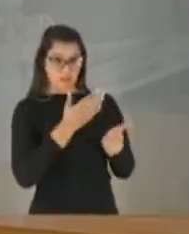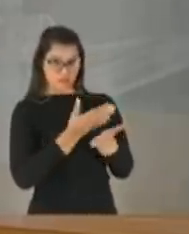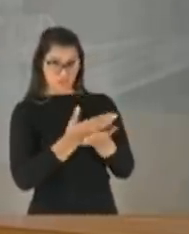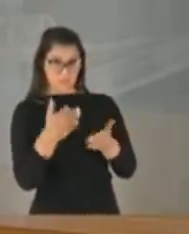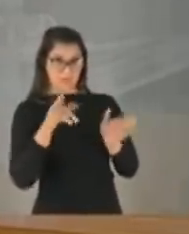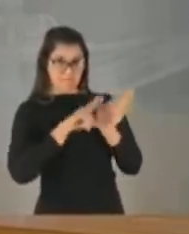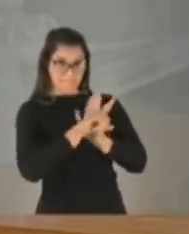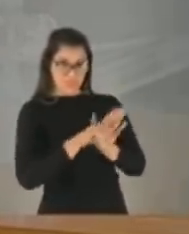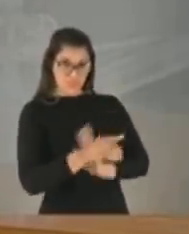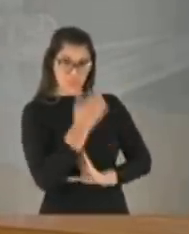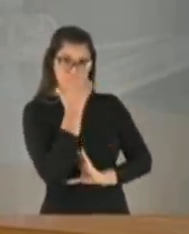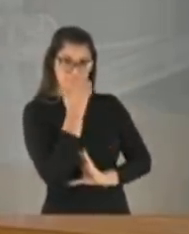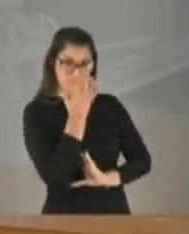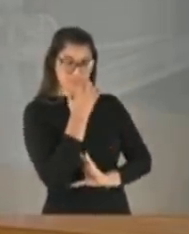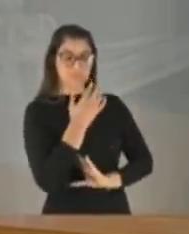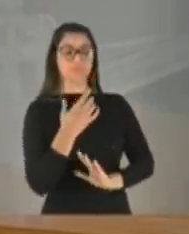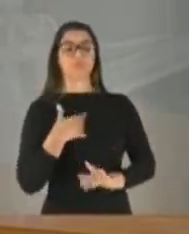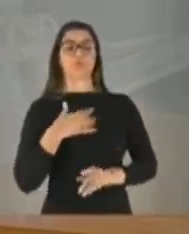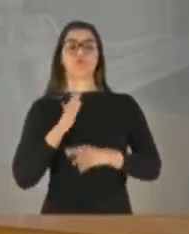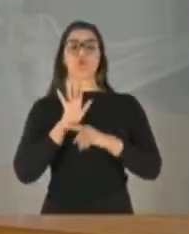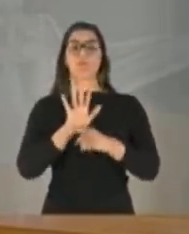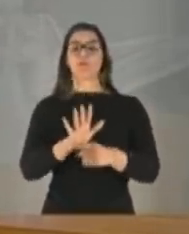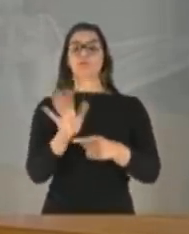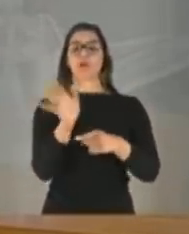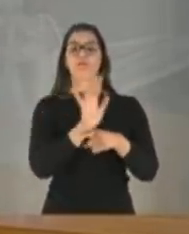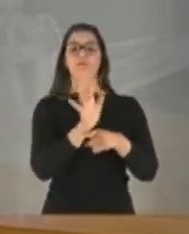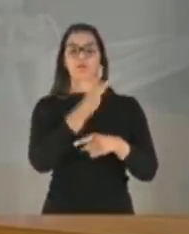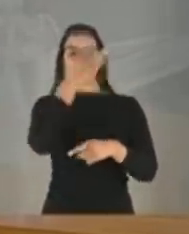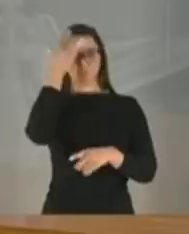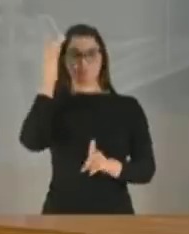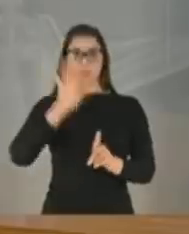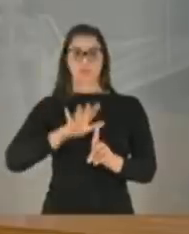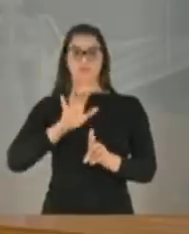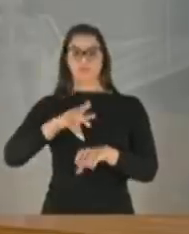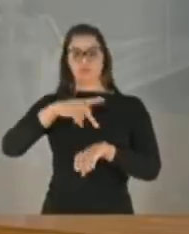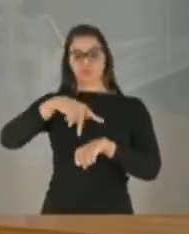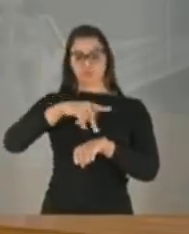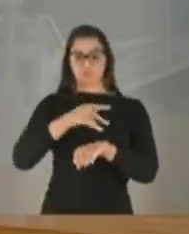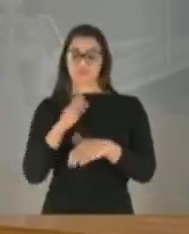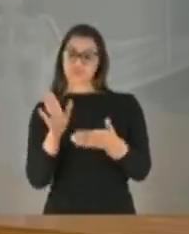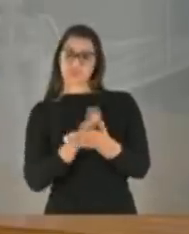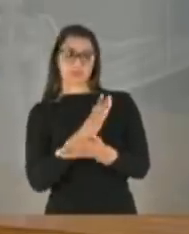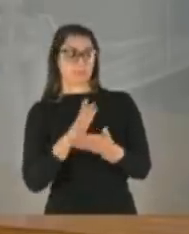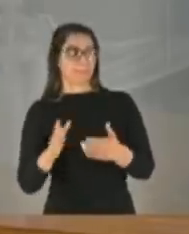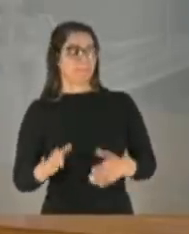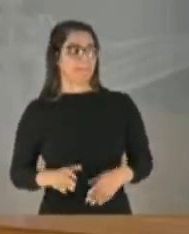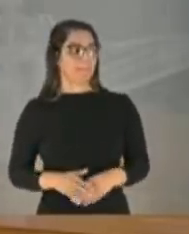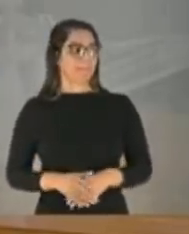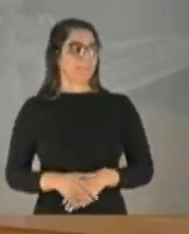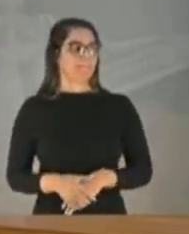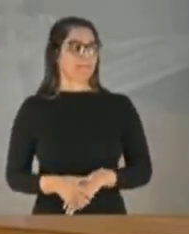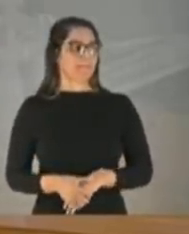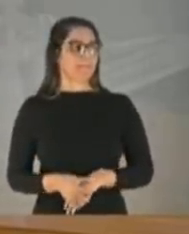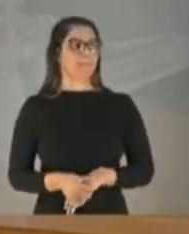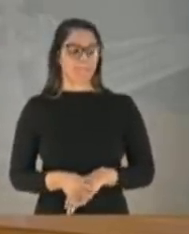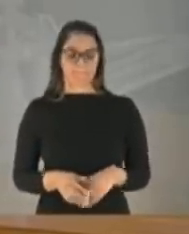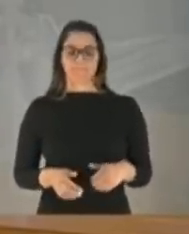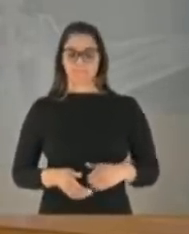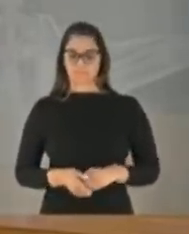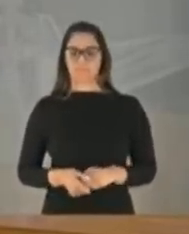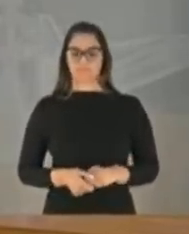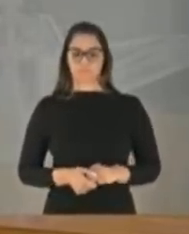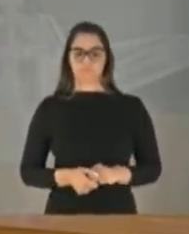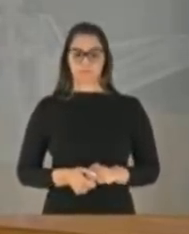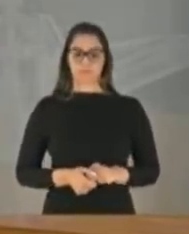vídeo de uma pessoa muito influente em nosso país, que talvez auxilie essa CPI na busca de origens das ideias